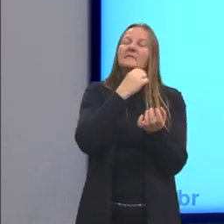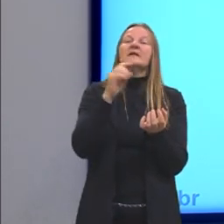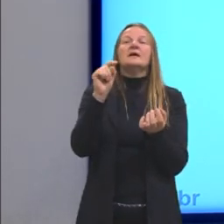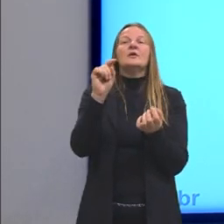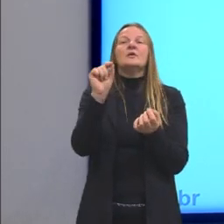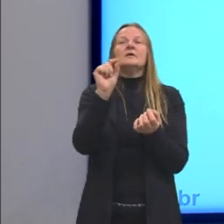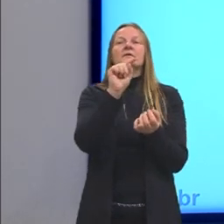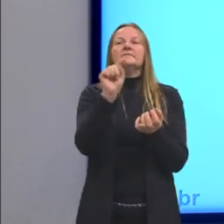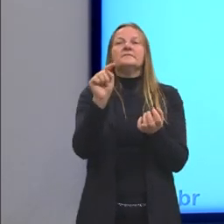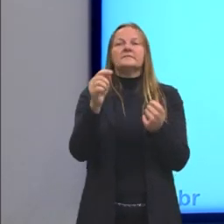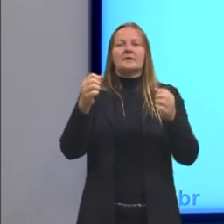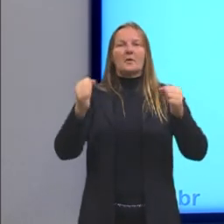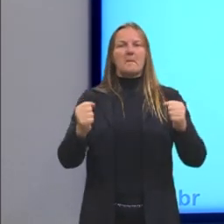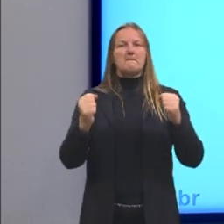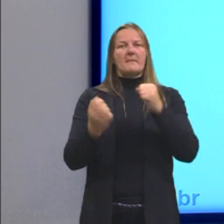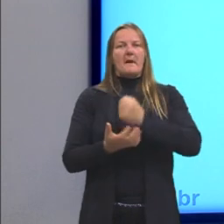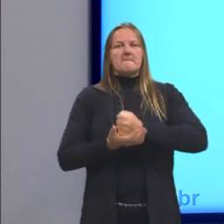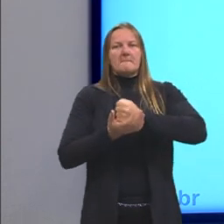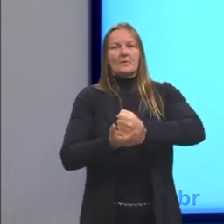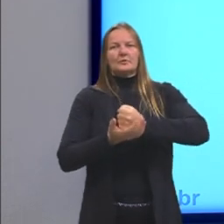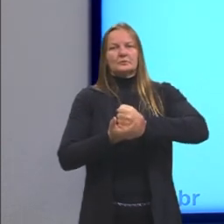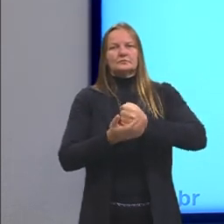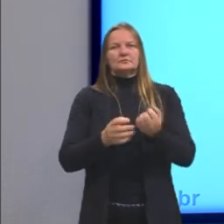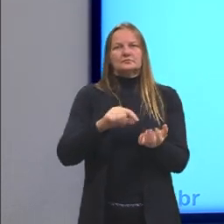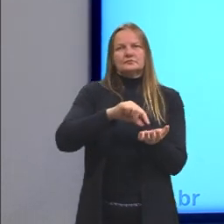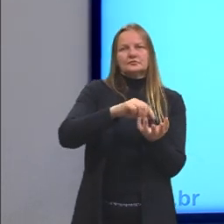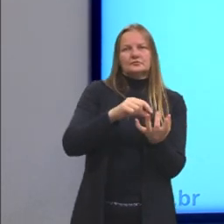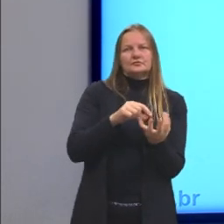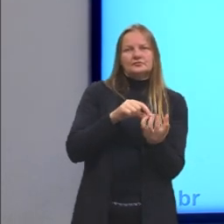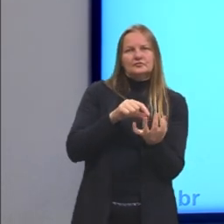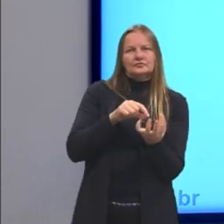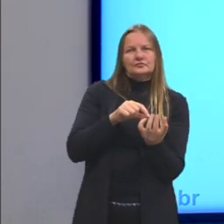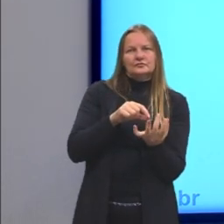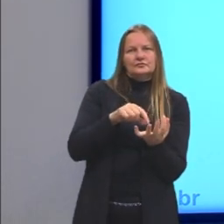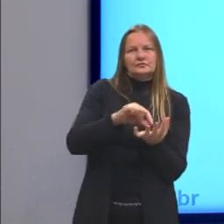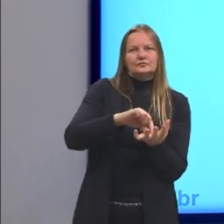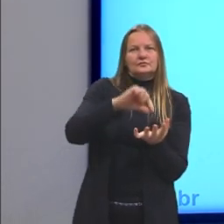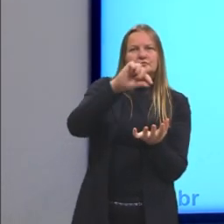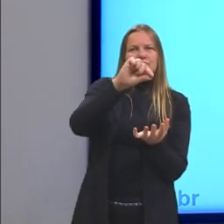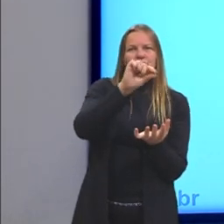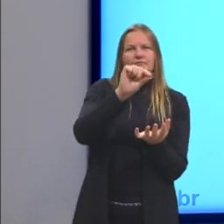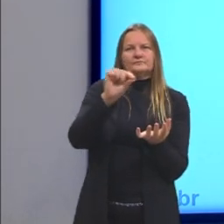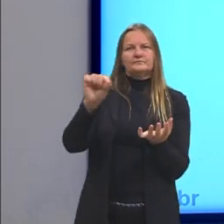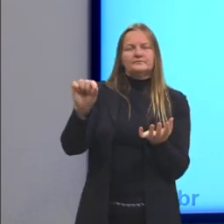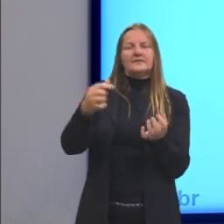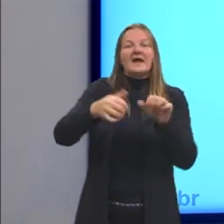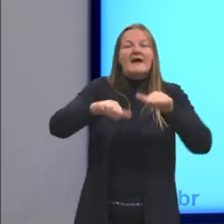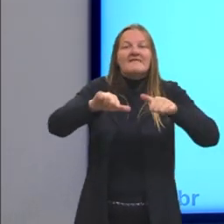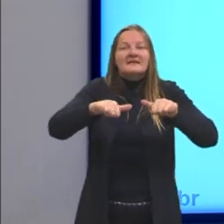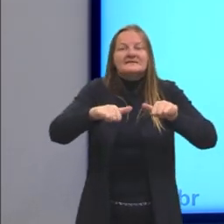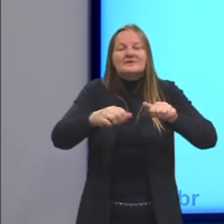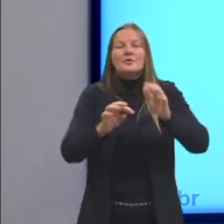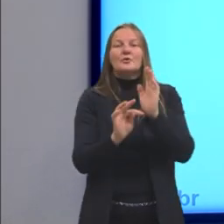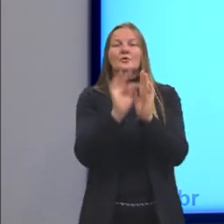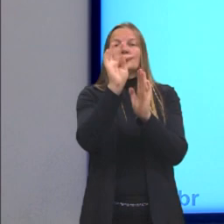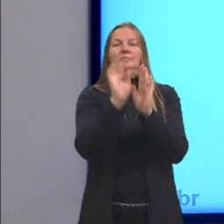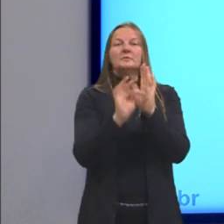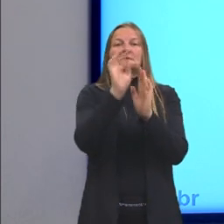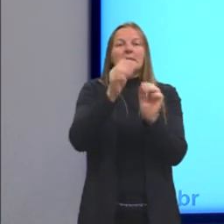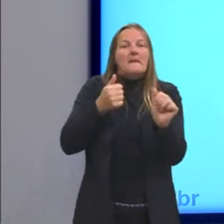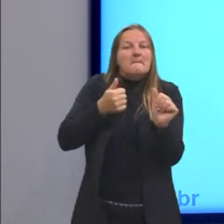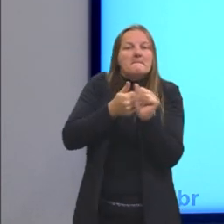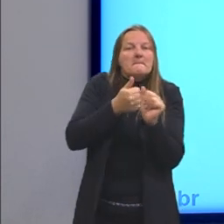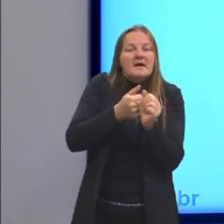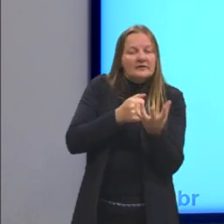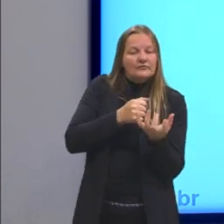Aqui é só um suporte para a gente segurar ela. O que acontece quando a gente avalia a temperatura mais próxima